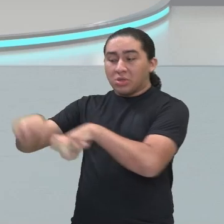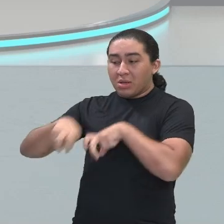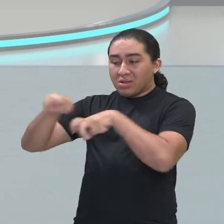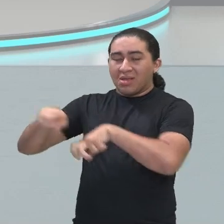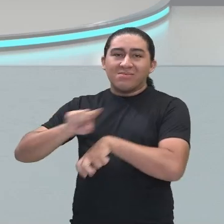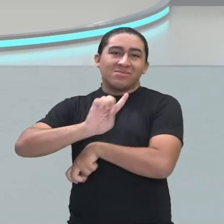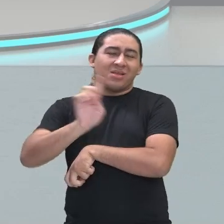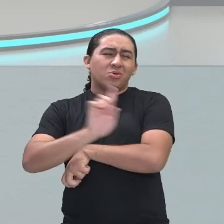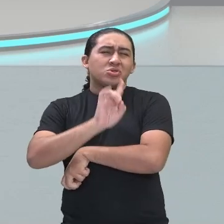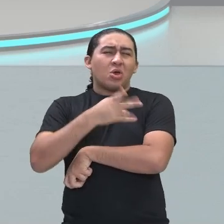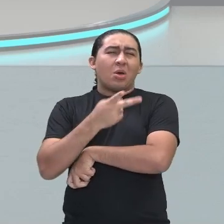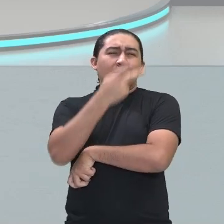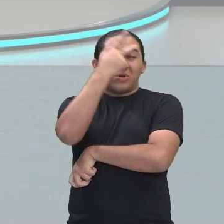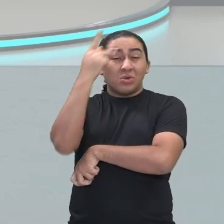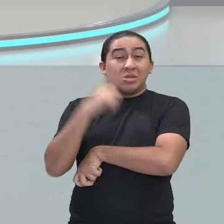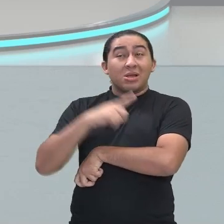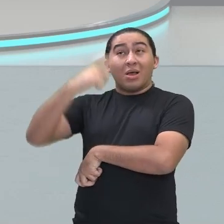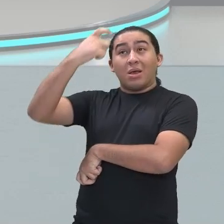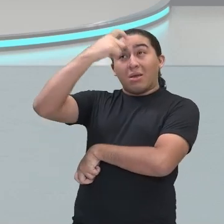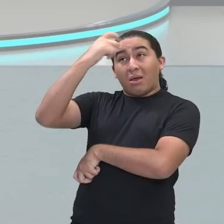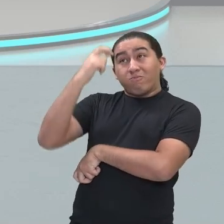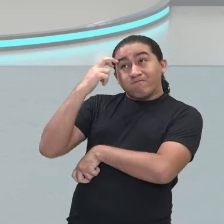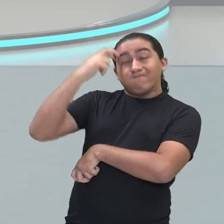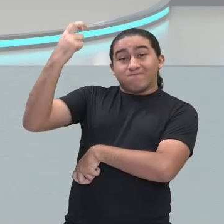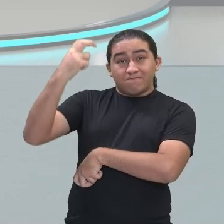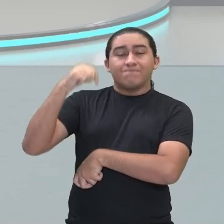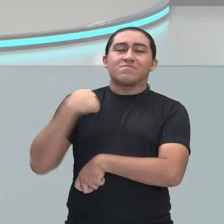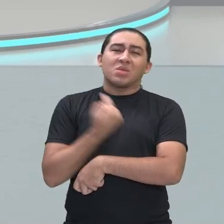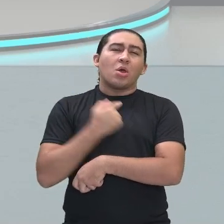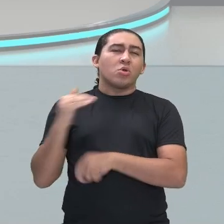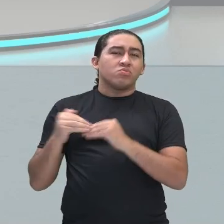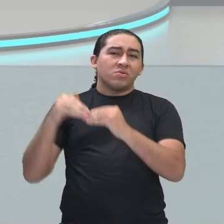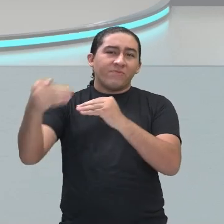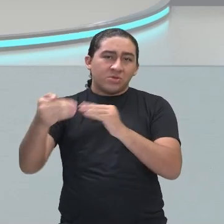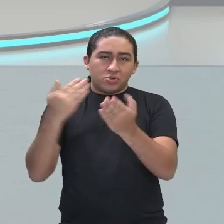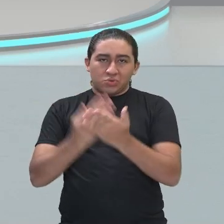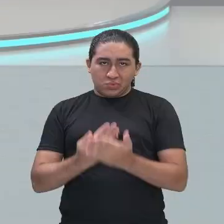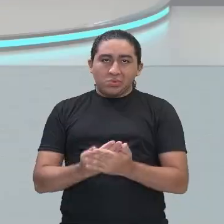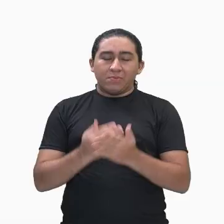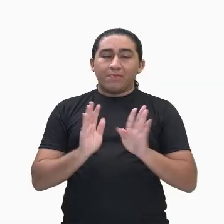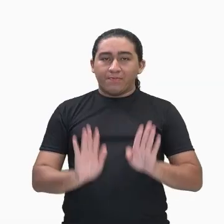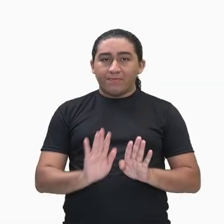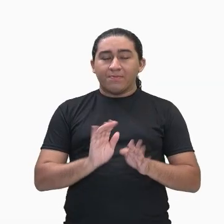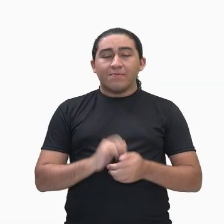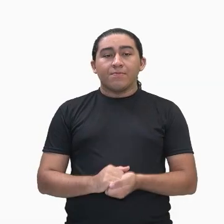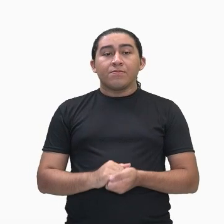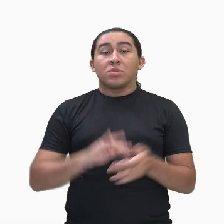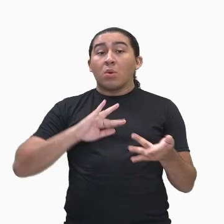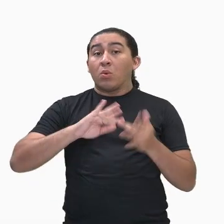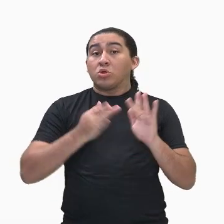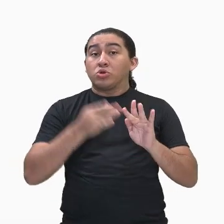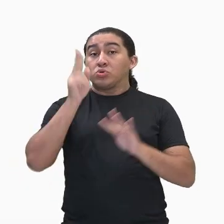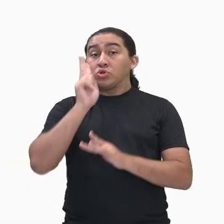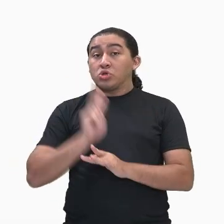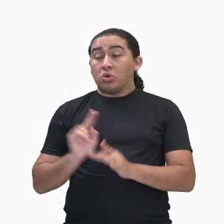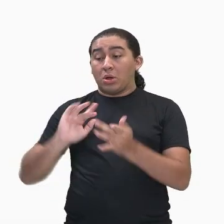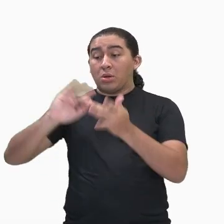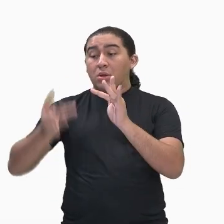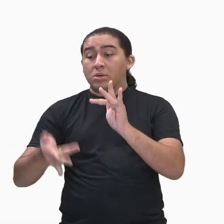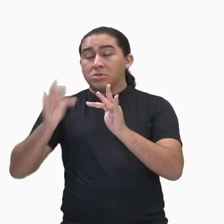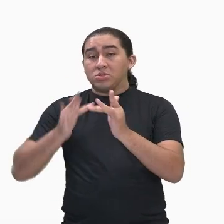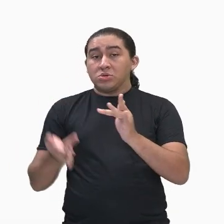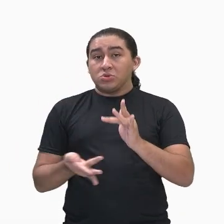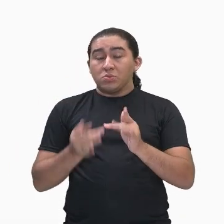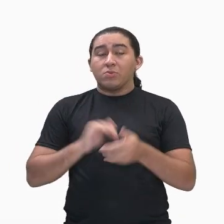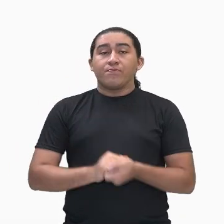intelectuais, os pensadores, que nós vamos ver um pouquinho mais a frente, ok? Contexto histórico. Em pleno século